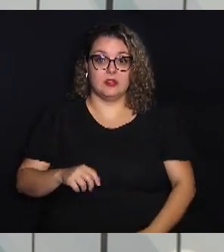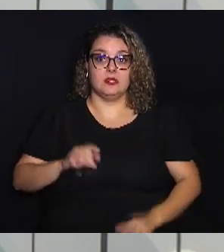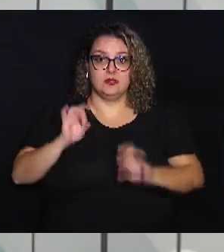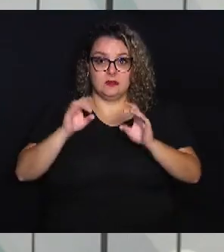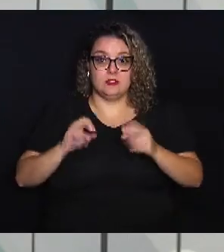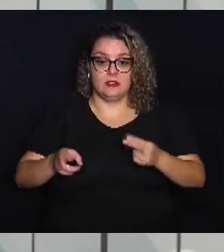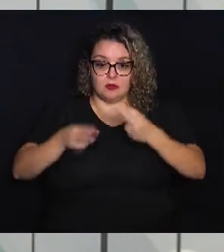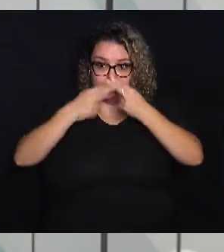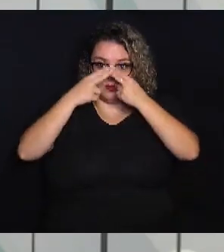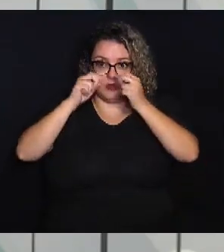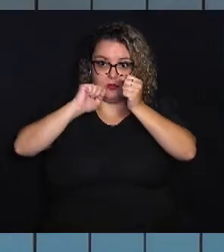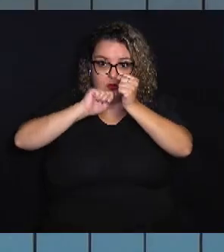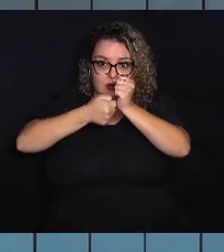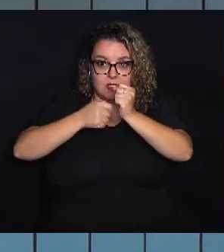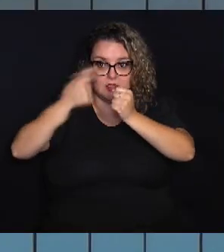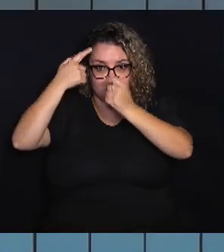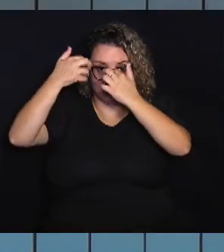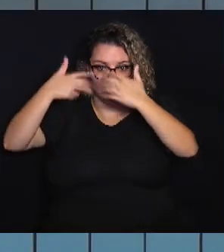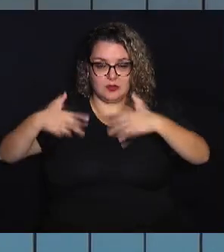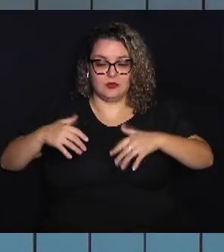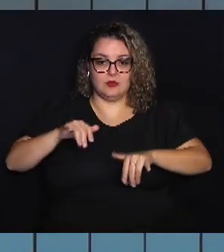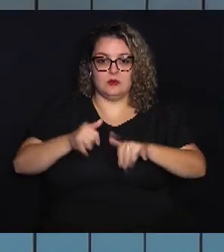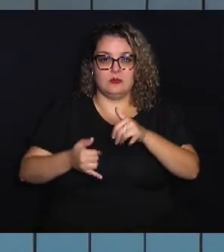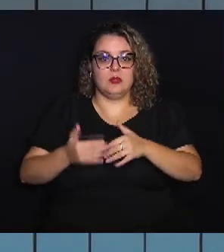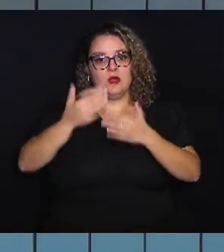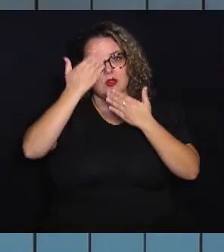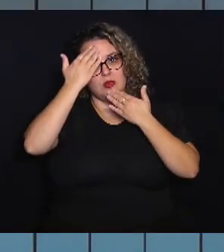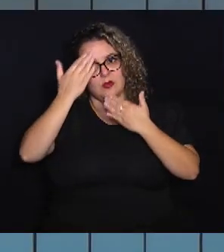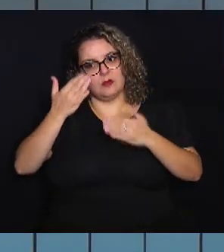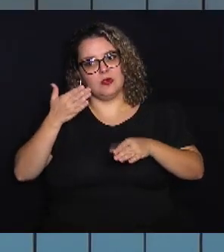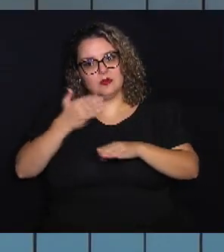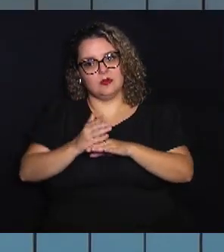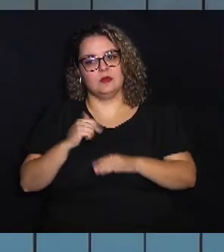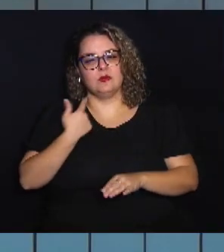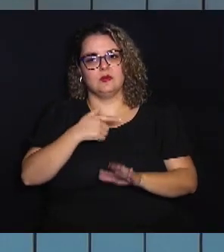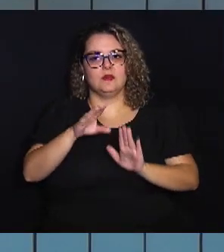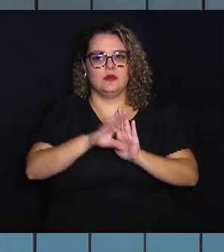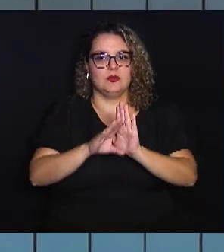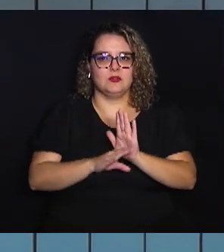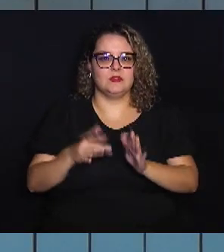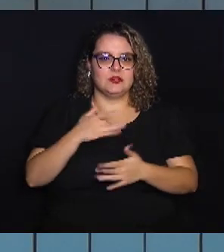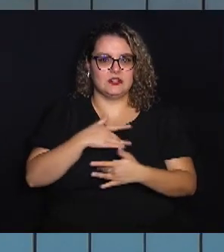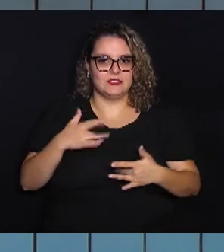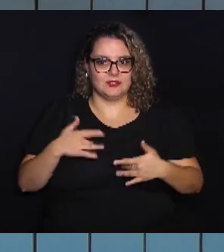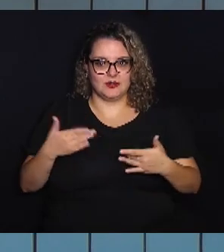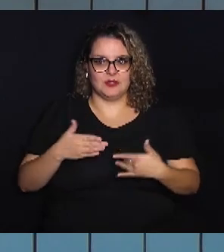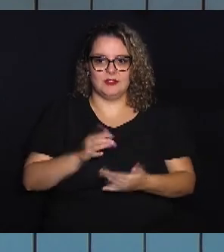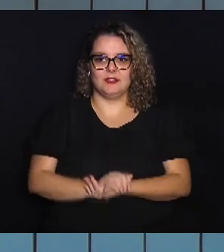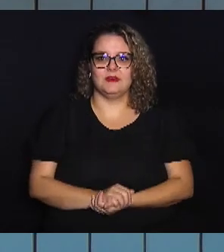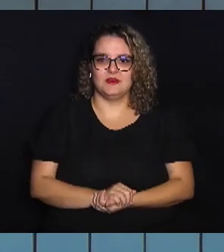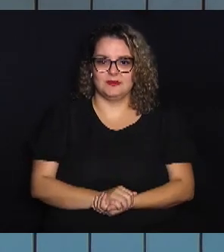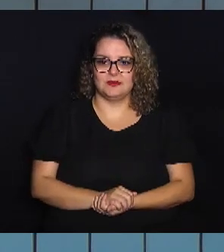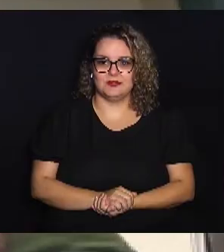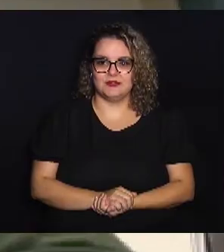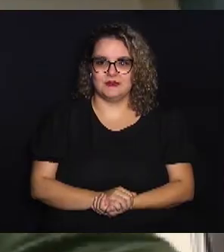neuroquímicos. Matilde, muito obrigada pela sua participação aqui no nosso quadro no Saúde Agora.